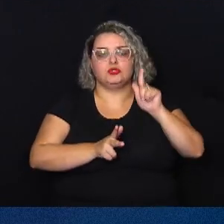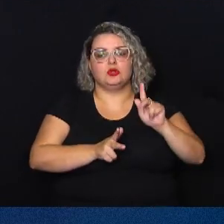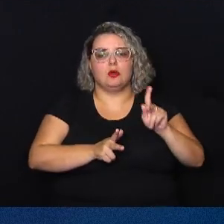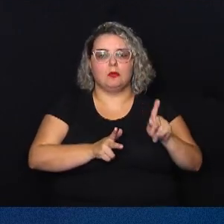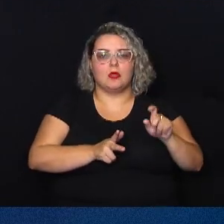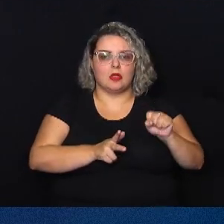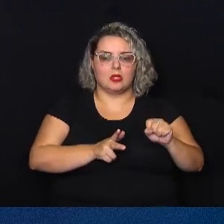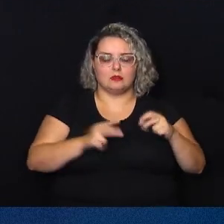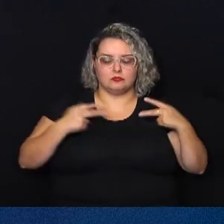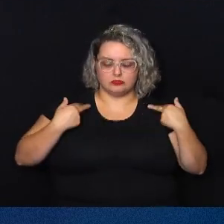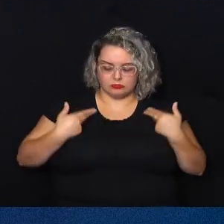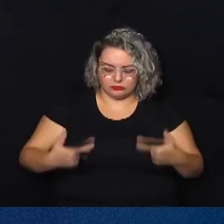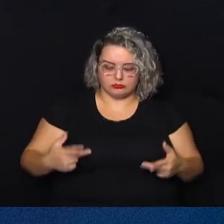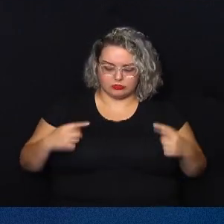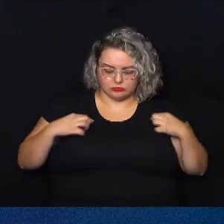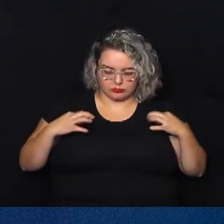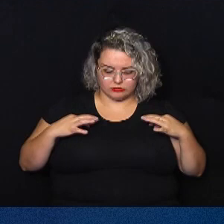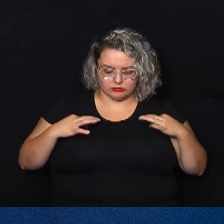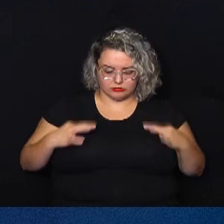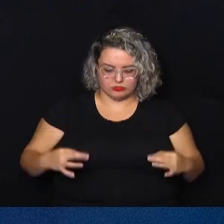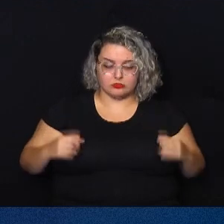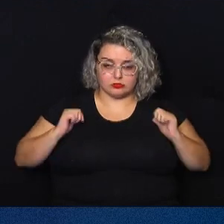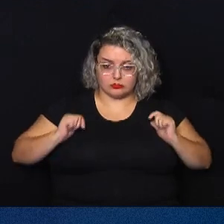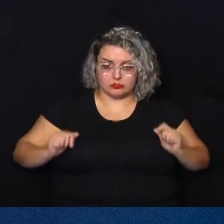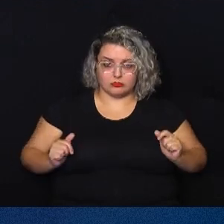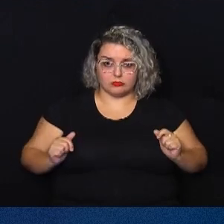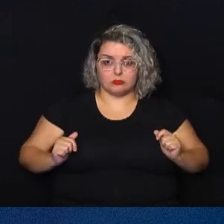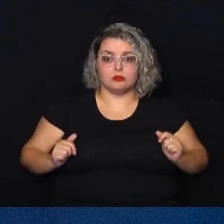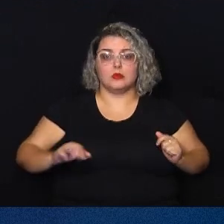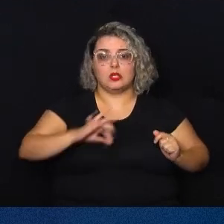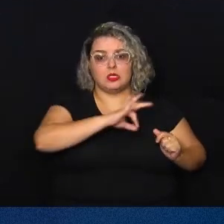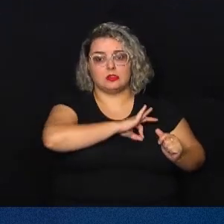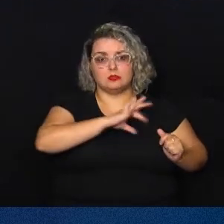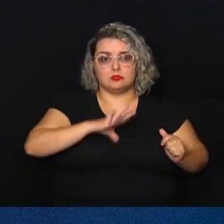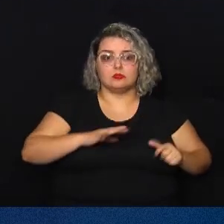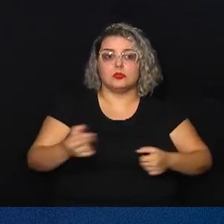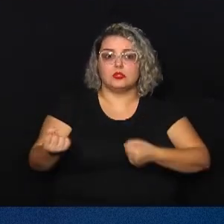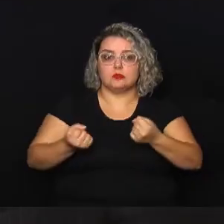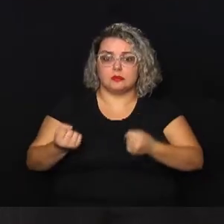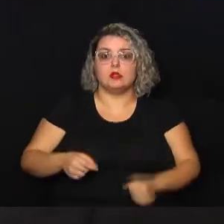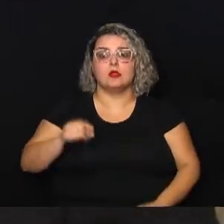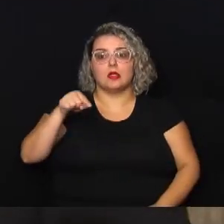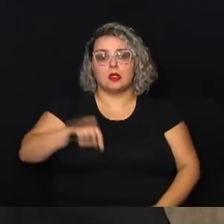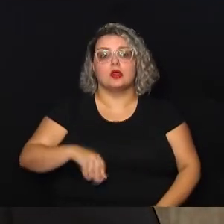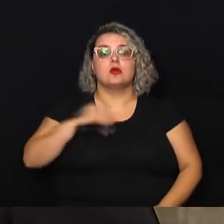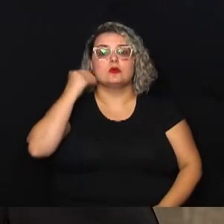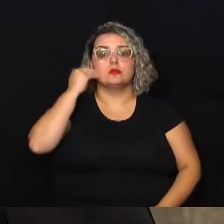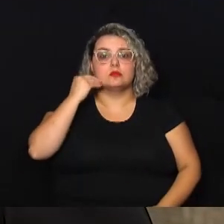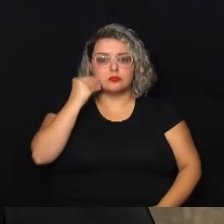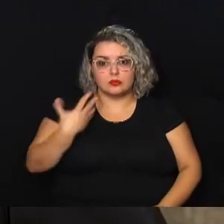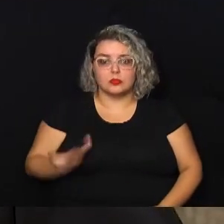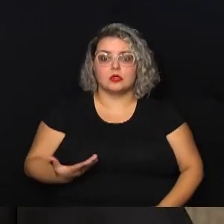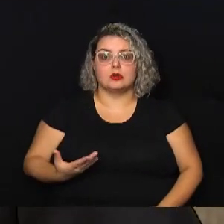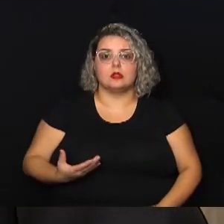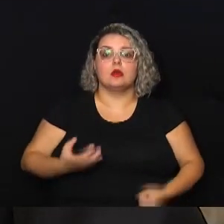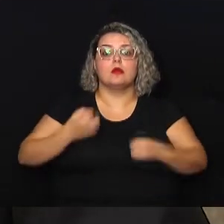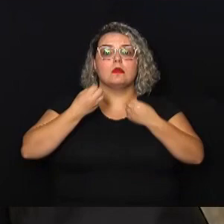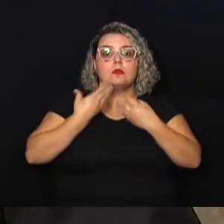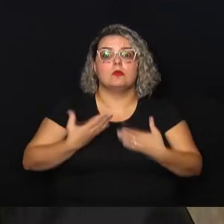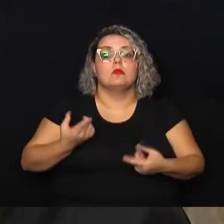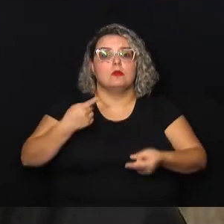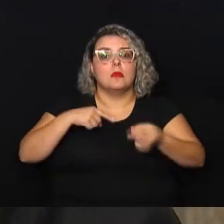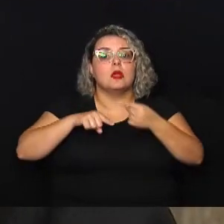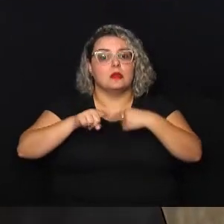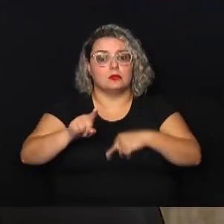GPS nos uniformes e viaturas da Guarda Municipal de Campinas Essa é uma experiência já muito bem